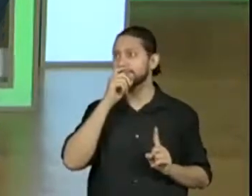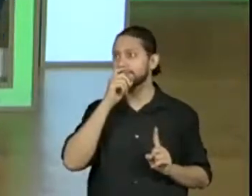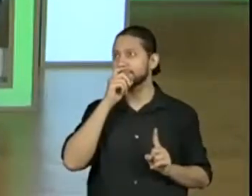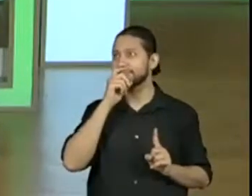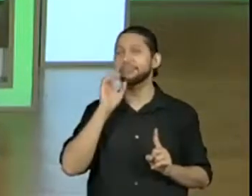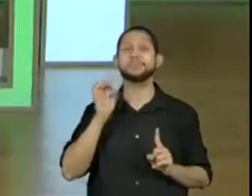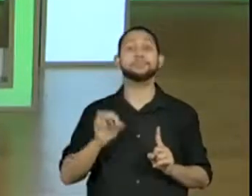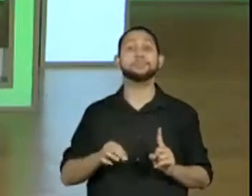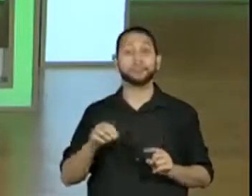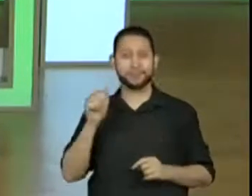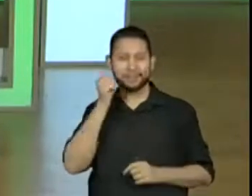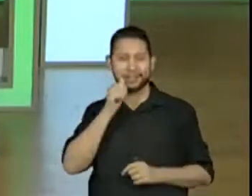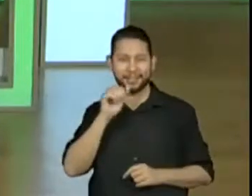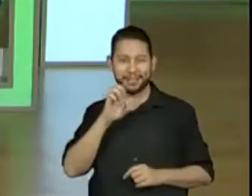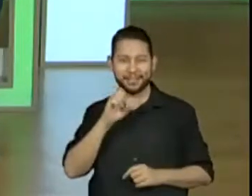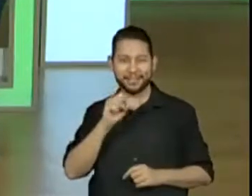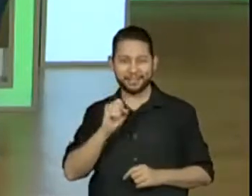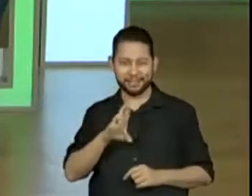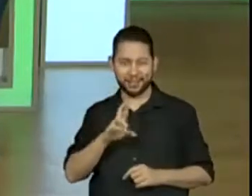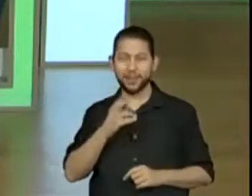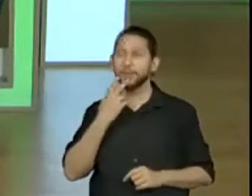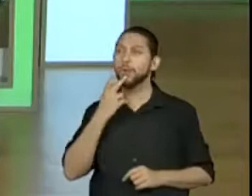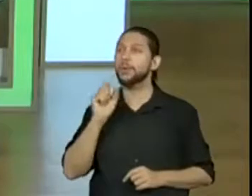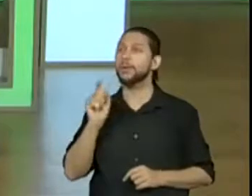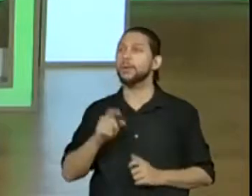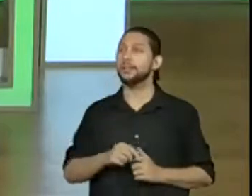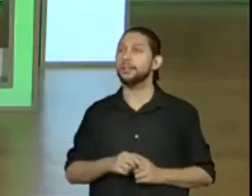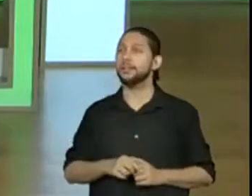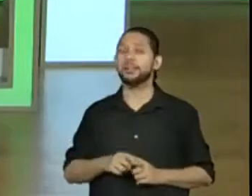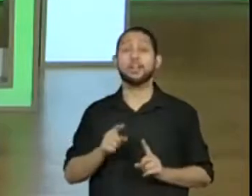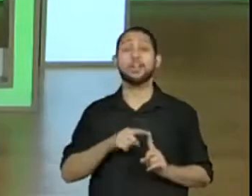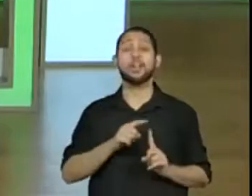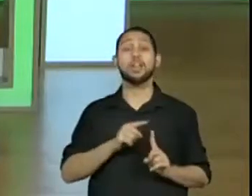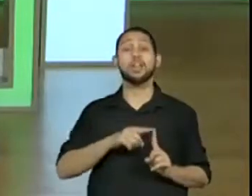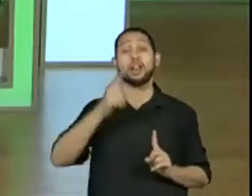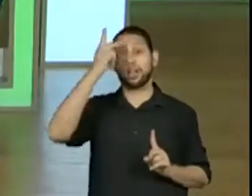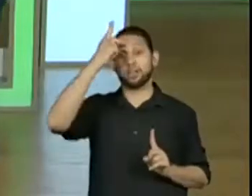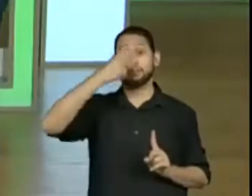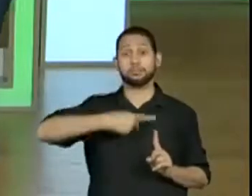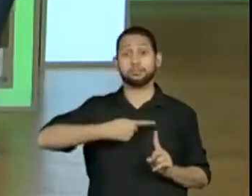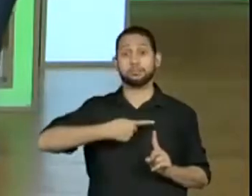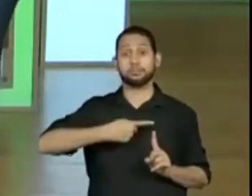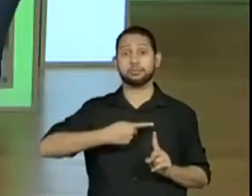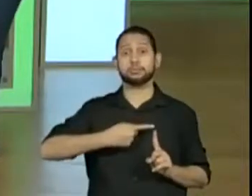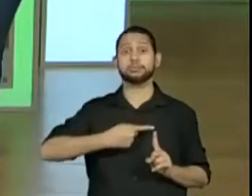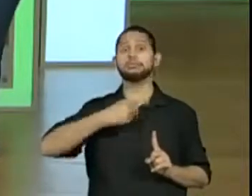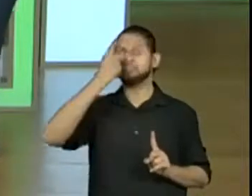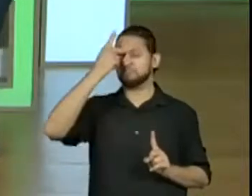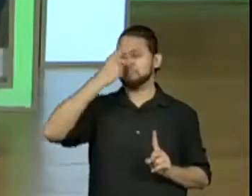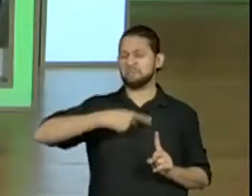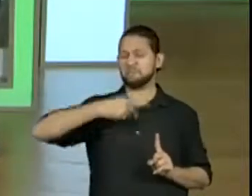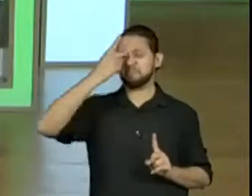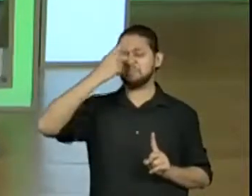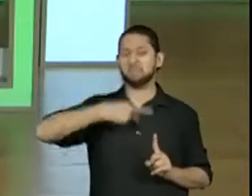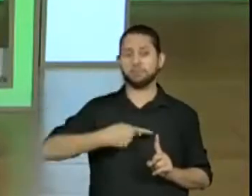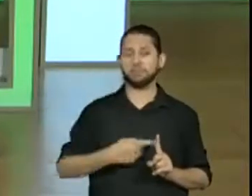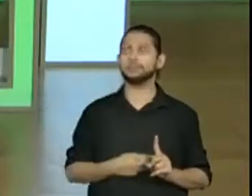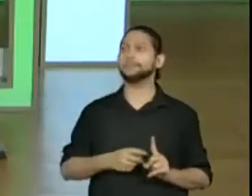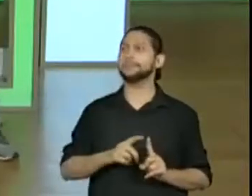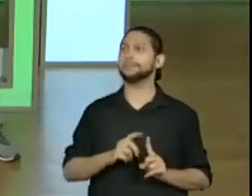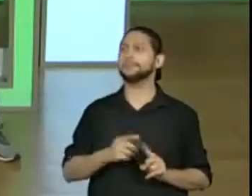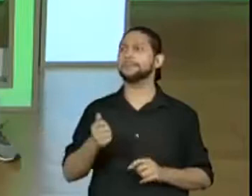A Esther, da professora Maria de Fátima, disse que ele era egoísta. Né? A